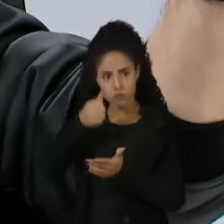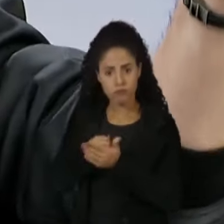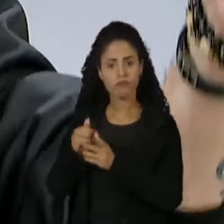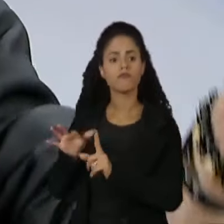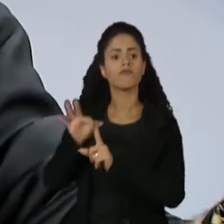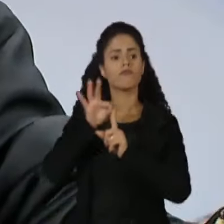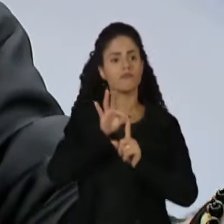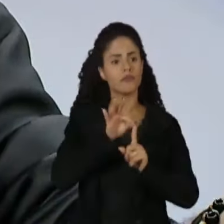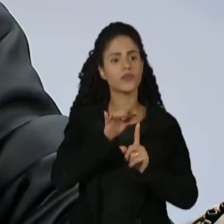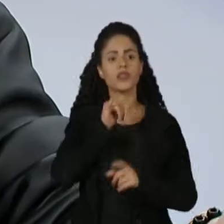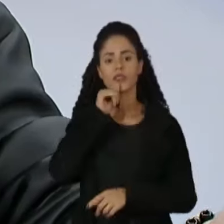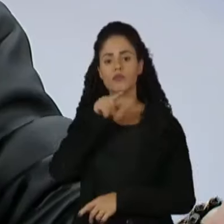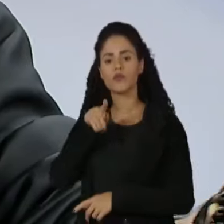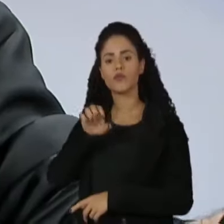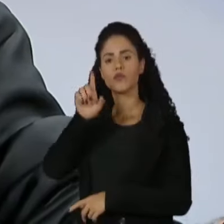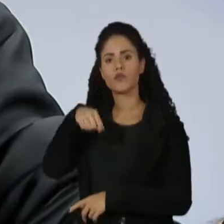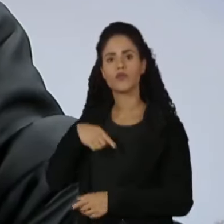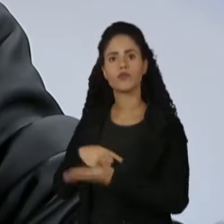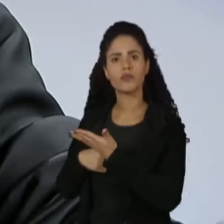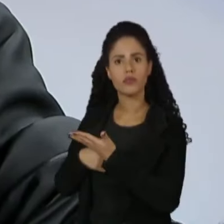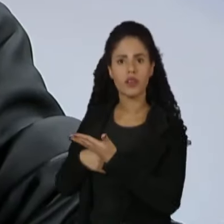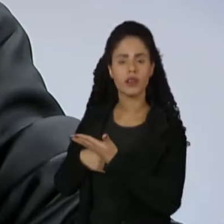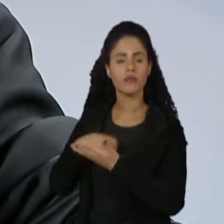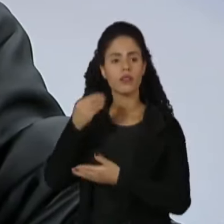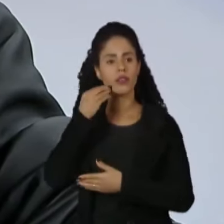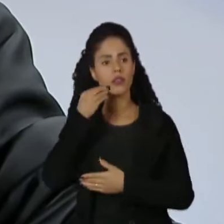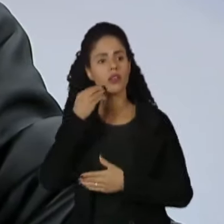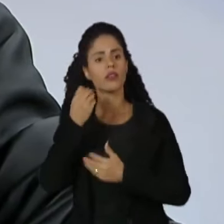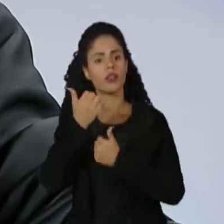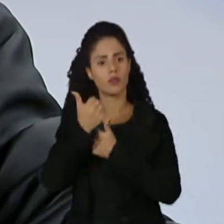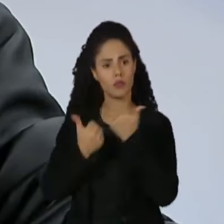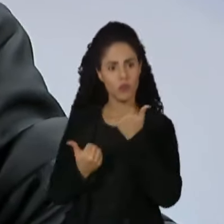elegeu o Zé como um nome de peso para ser o vice-prefeito.